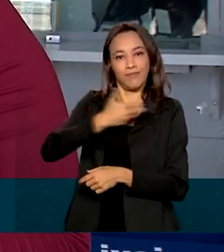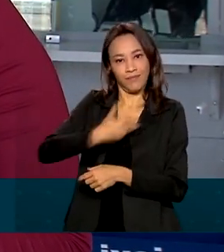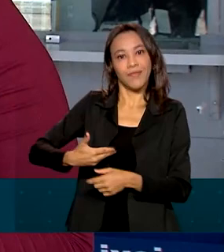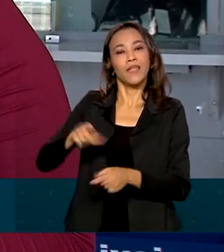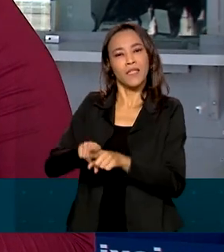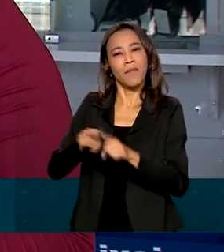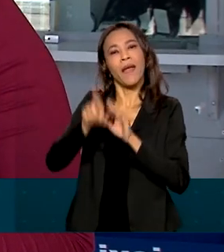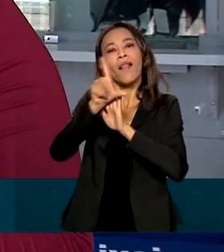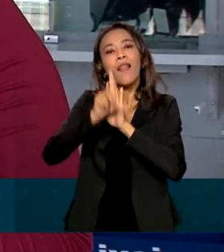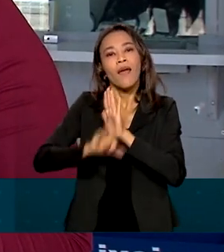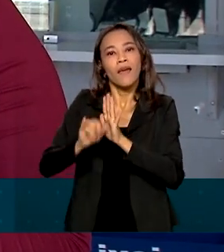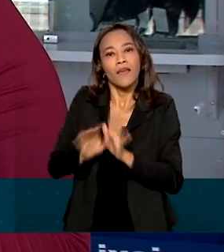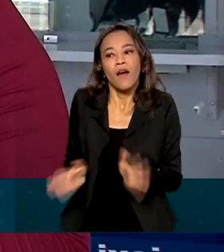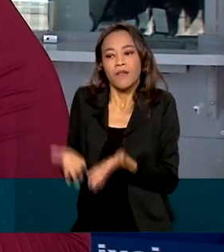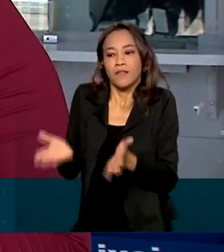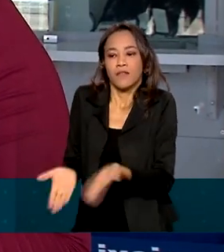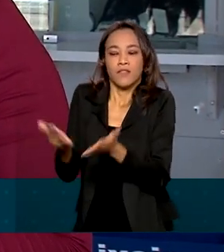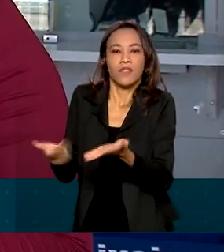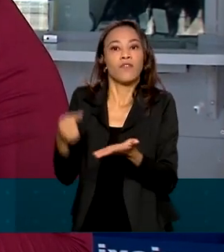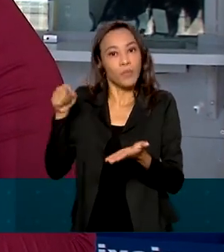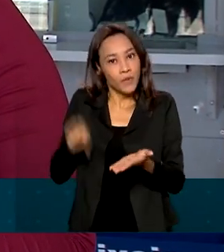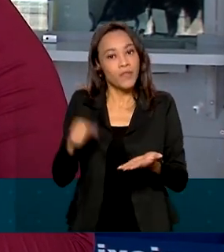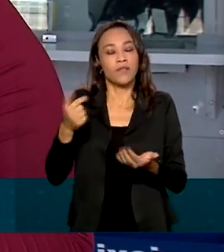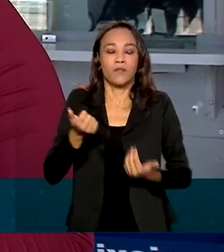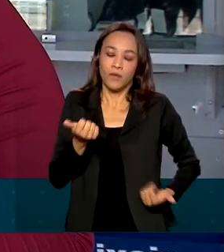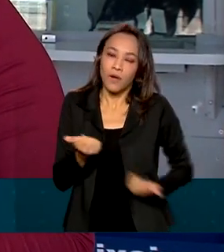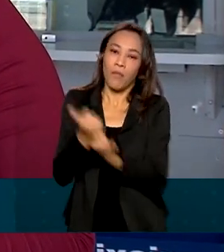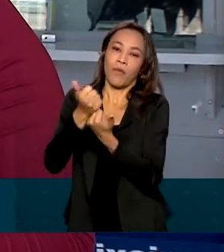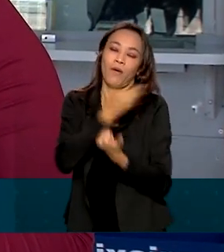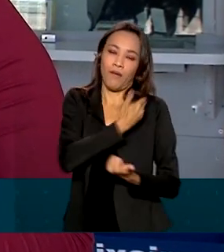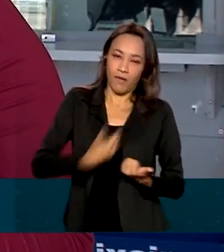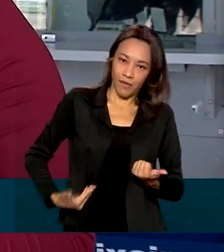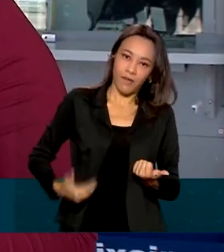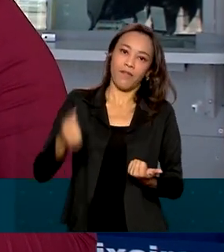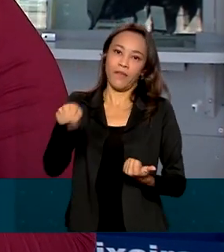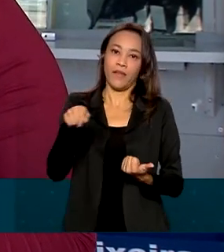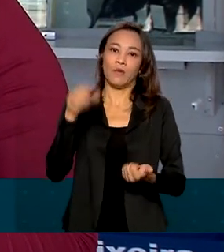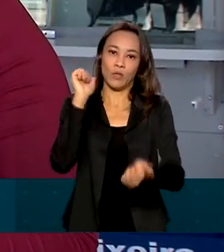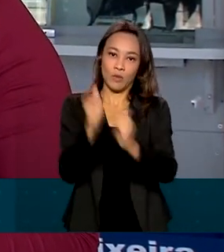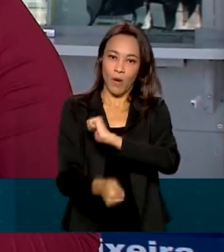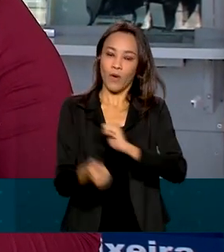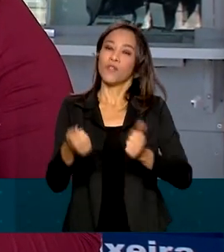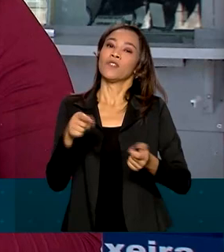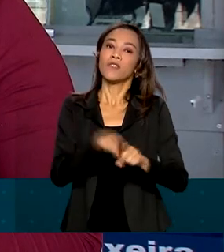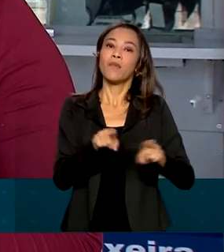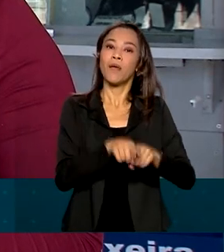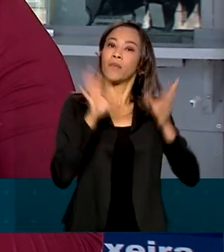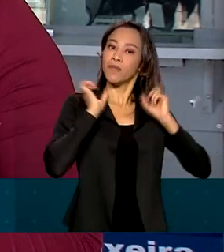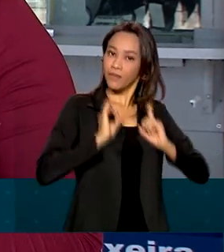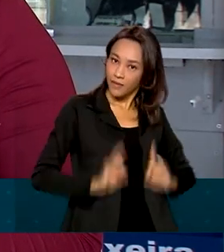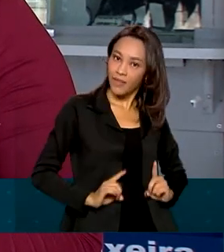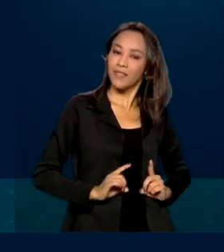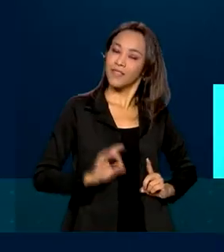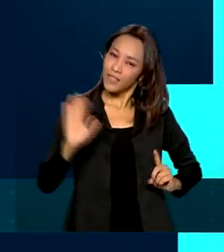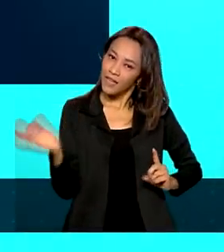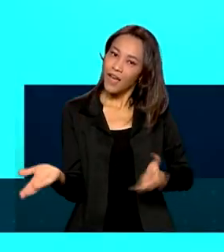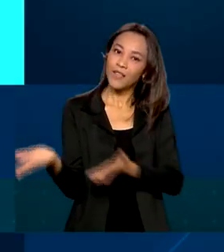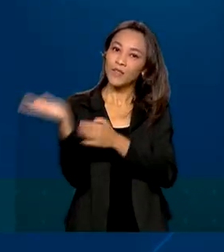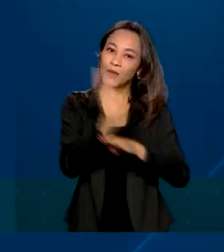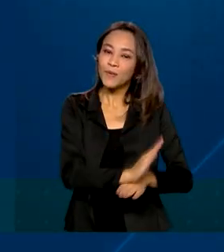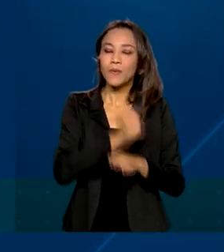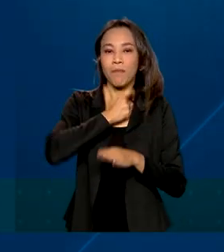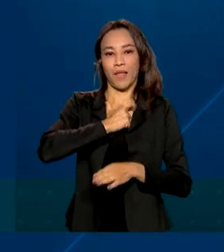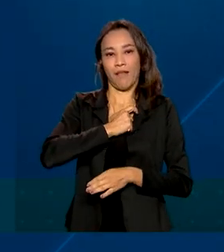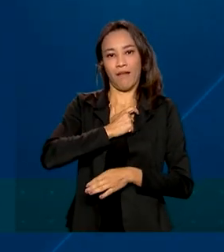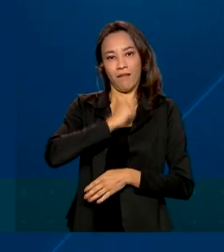consolida como o maior patrocinador do esporte olímpico e paralímpico no país e ajuda a trazer medalhas para o Brasil. Em